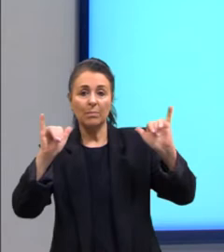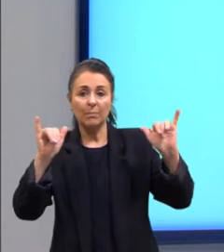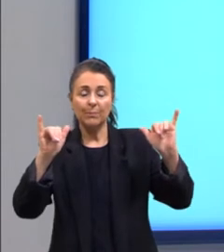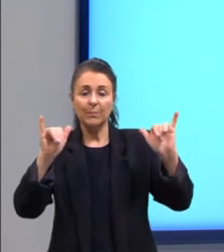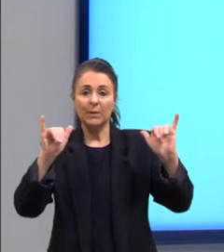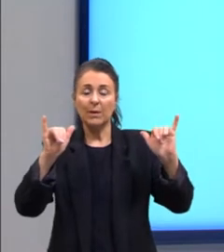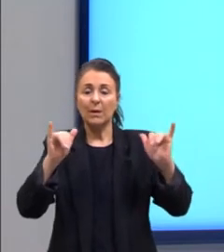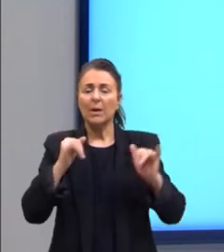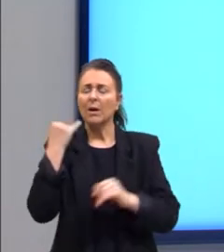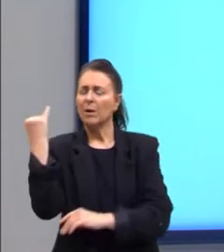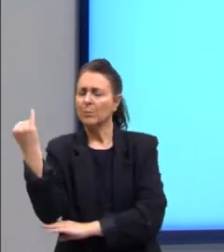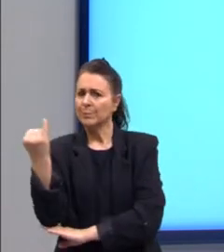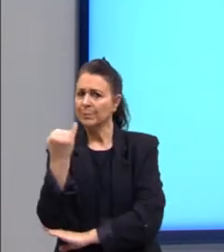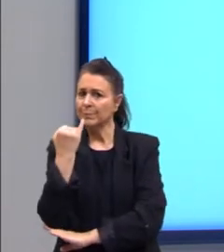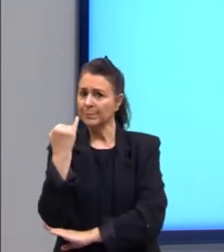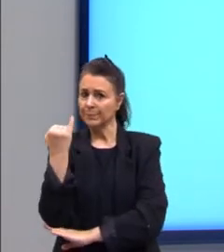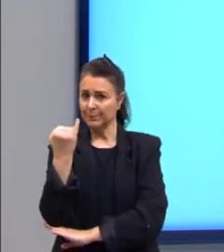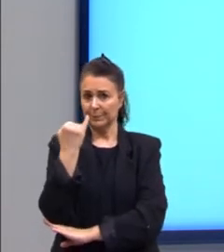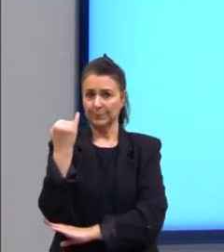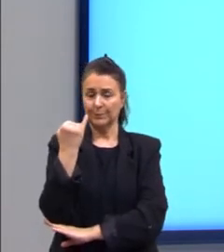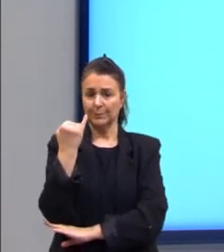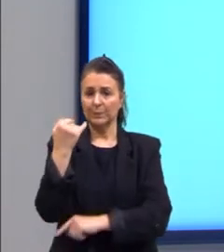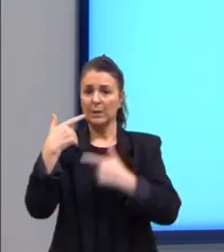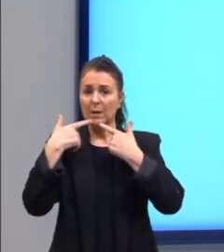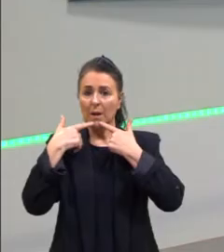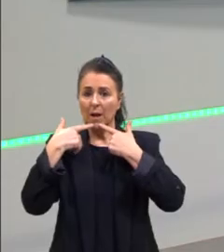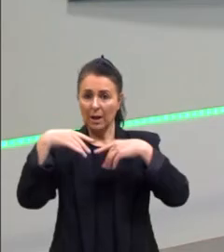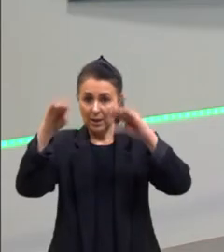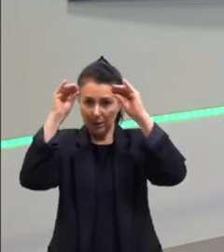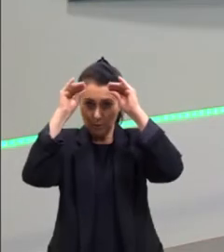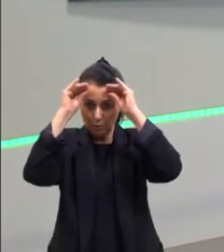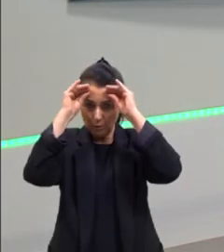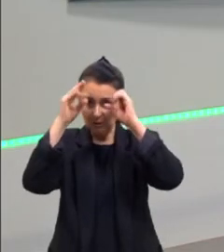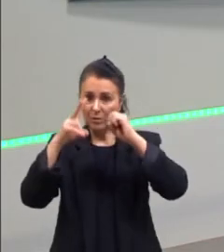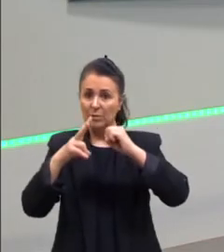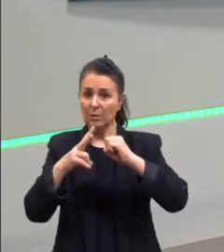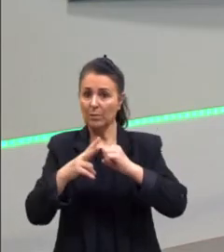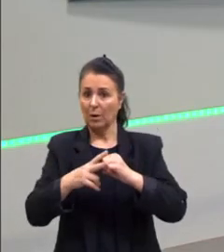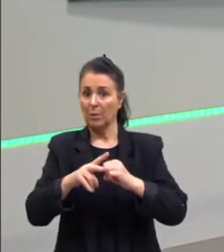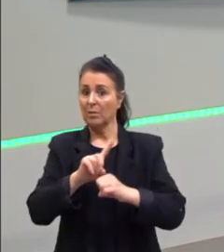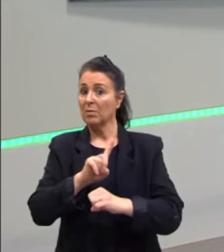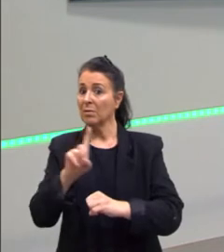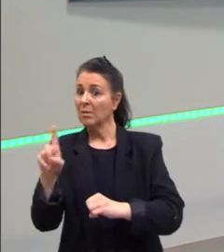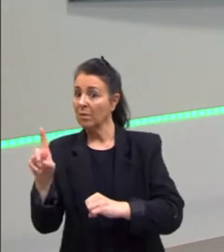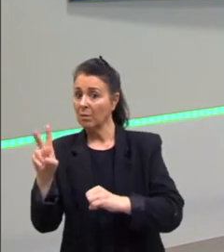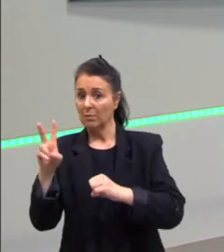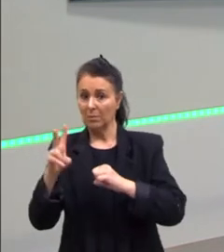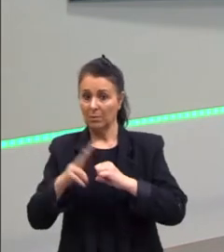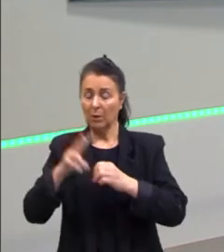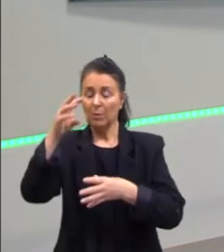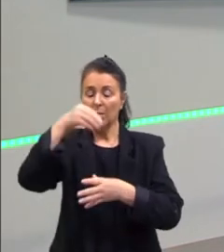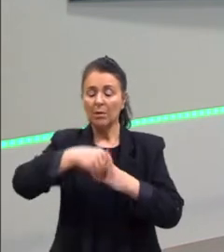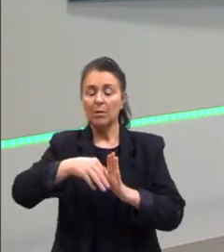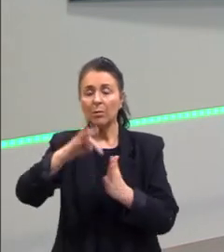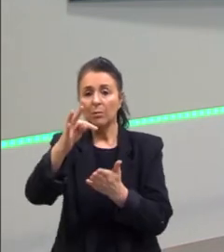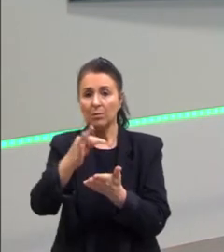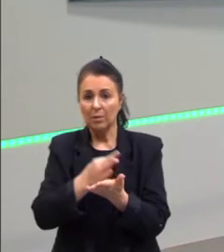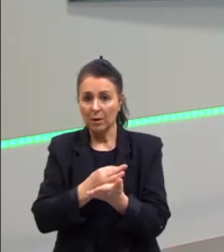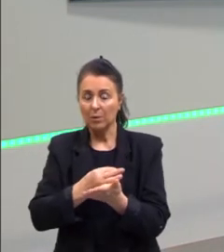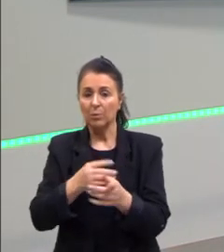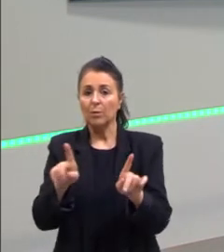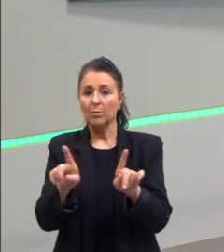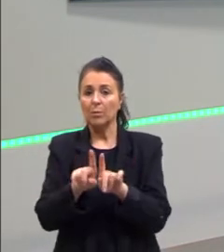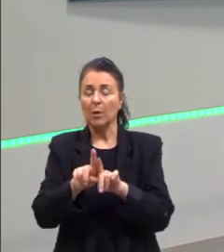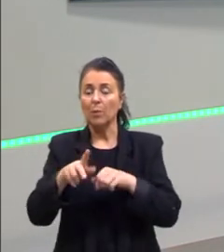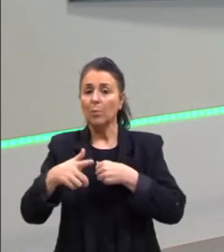A importância da linguagem verbal e a linguagem não verbal dentro desse texto. Bem como o